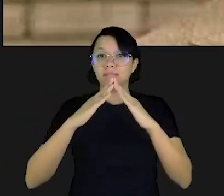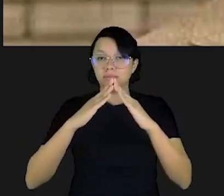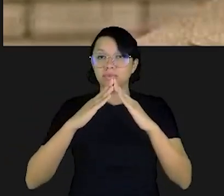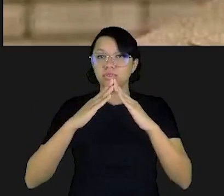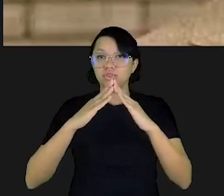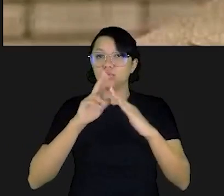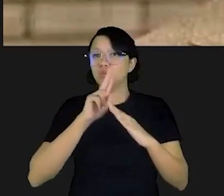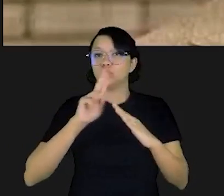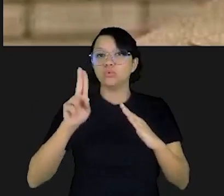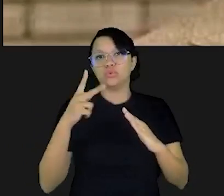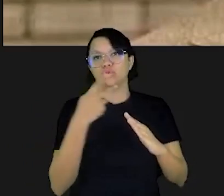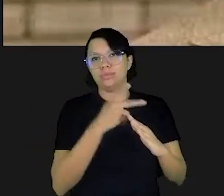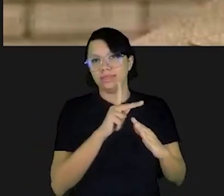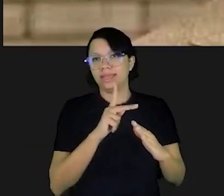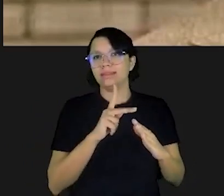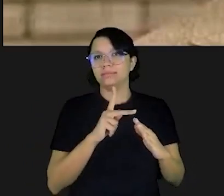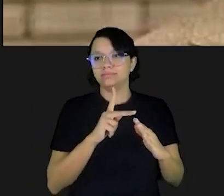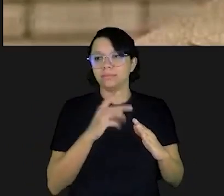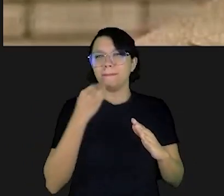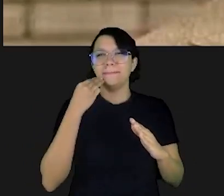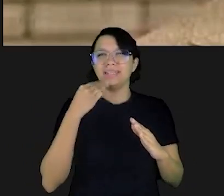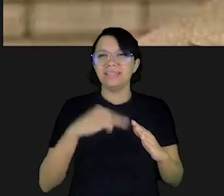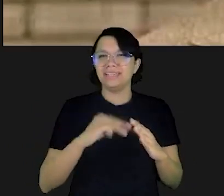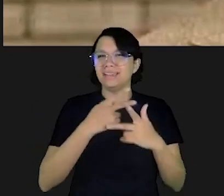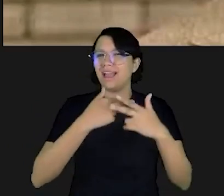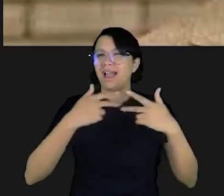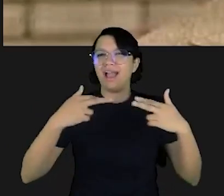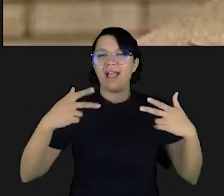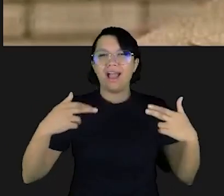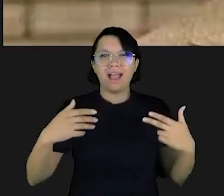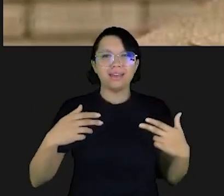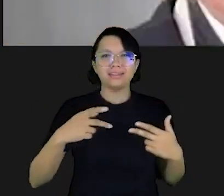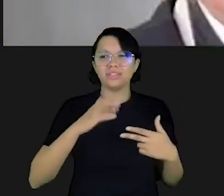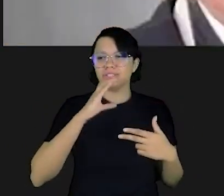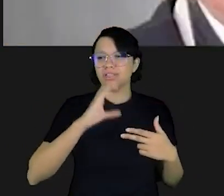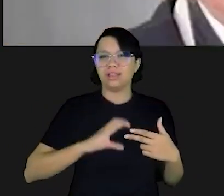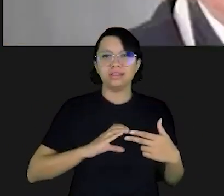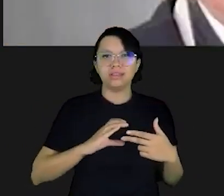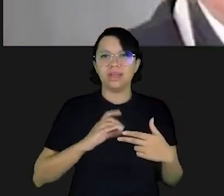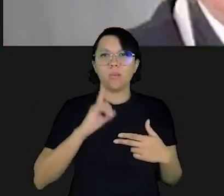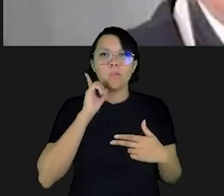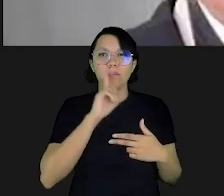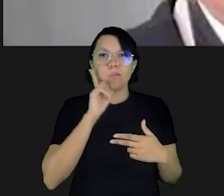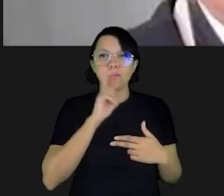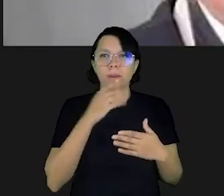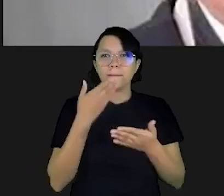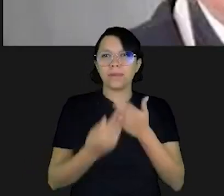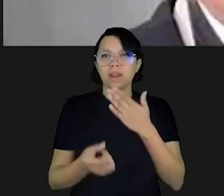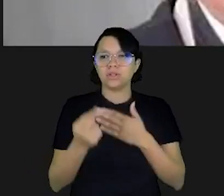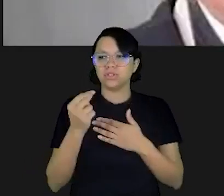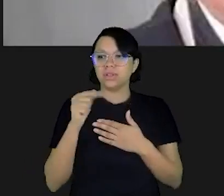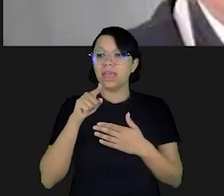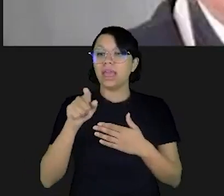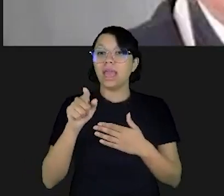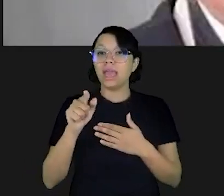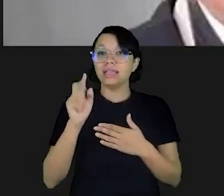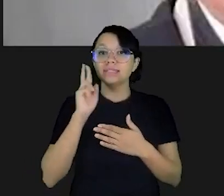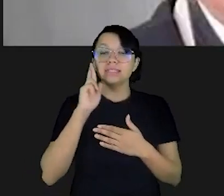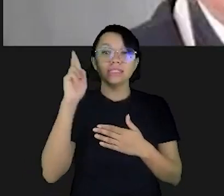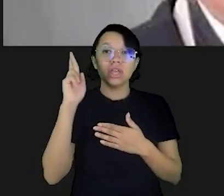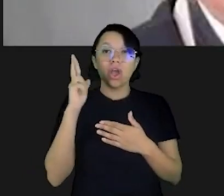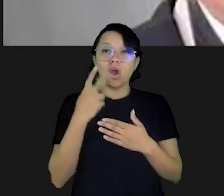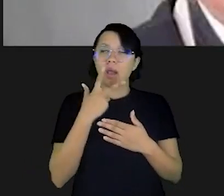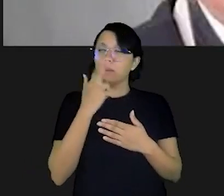Ponzi Scheme. Foram muitos, milhares de cidadãos americanos que perderam muito dinheiro com ele. Já esta senhora, com essa